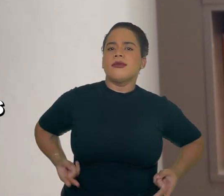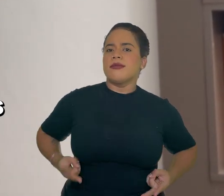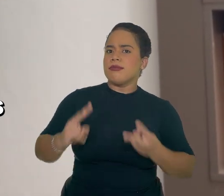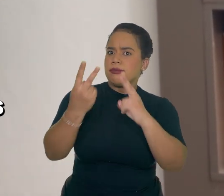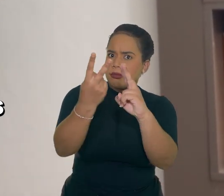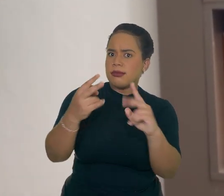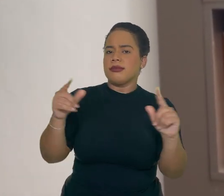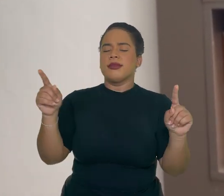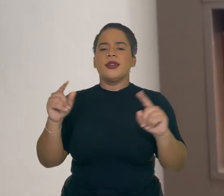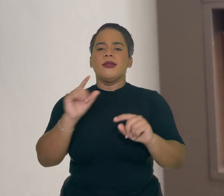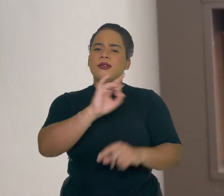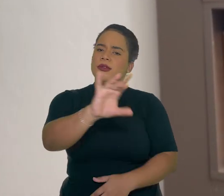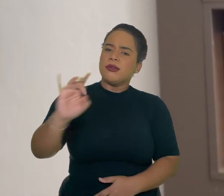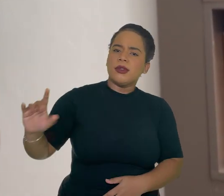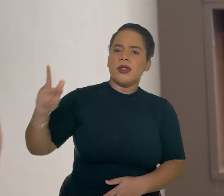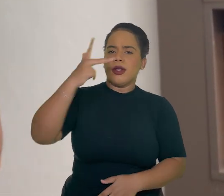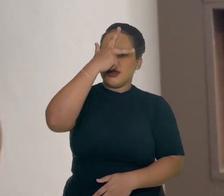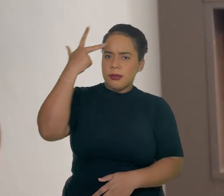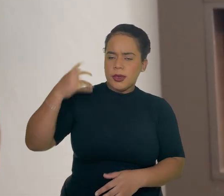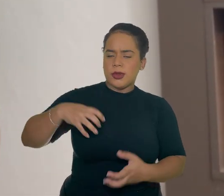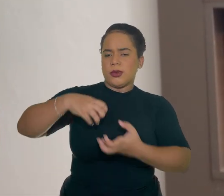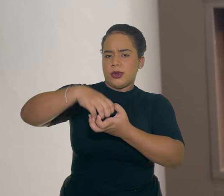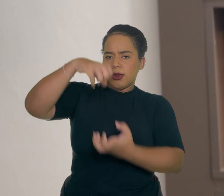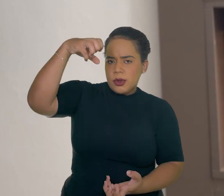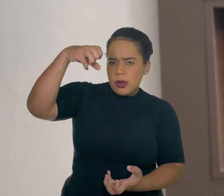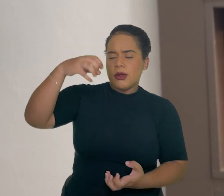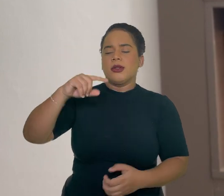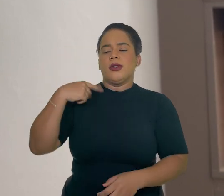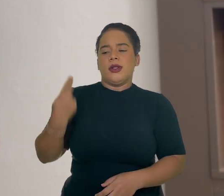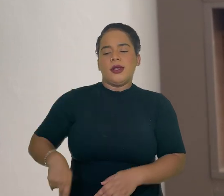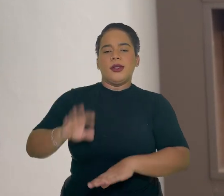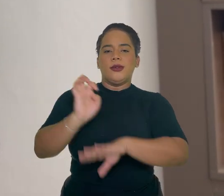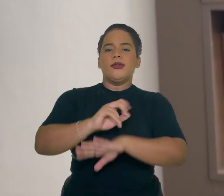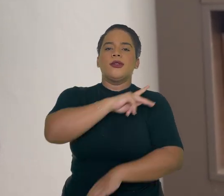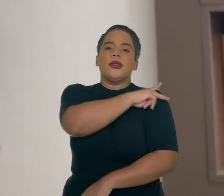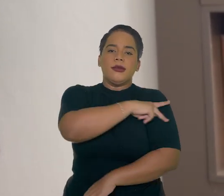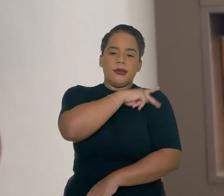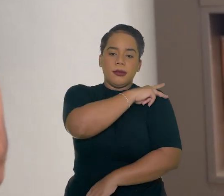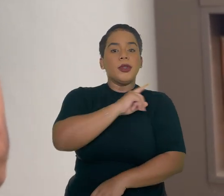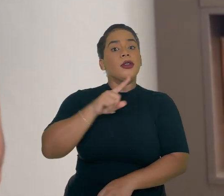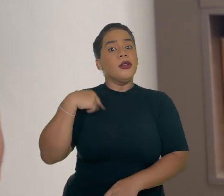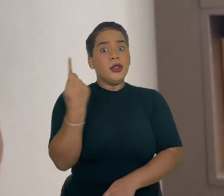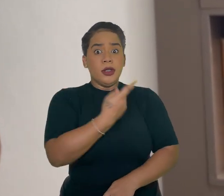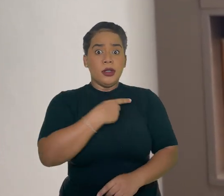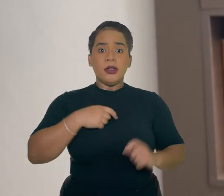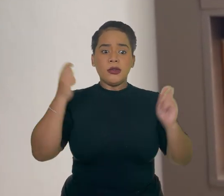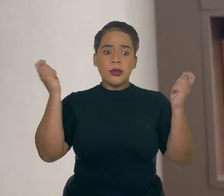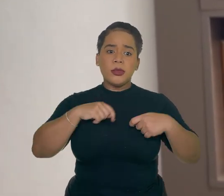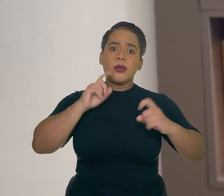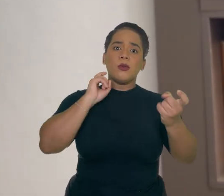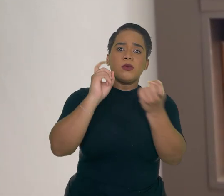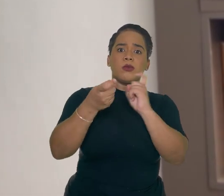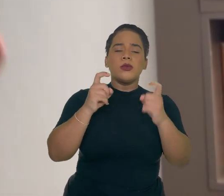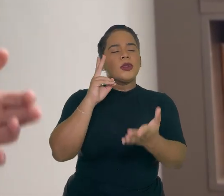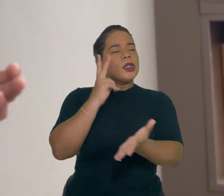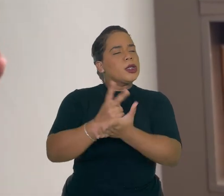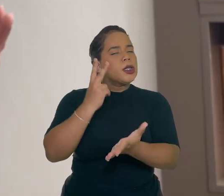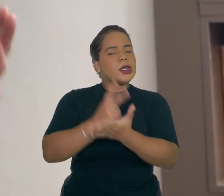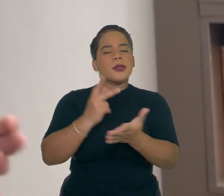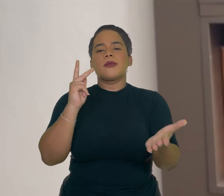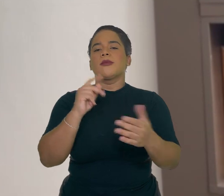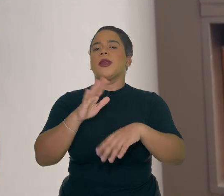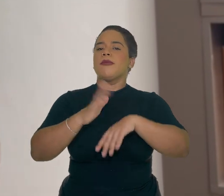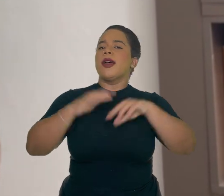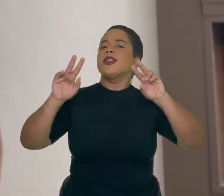valorização de cada um dos nossos idosos aqui no estado do Piauí. Então, que nós possamos discutir sempre